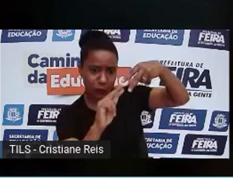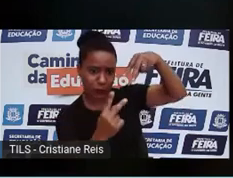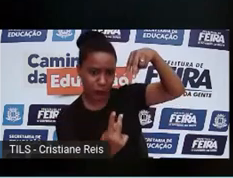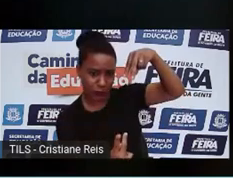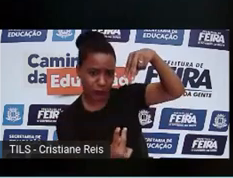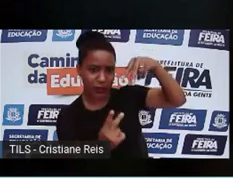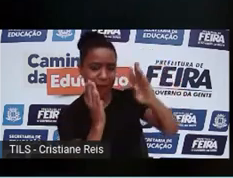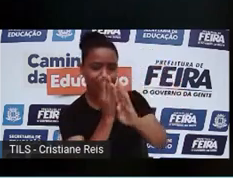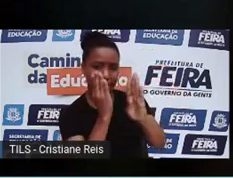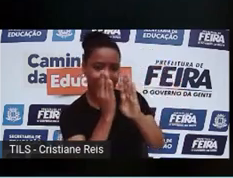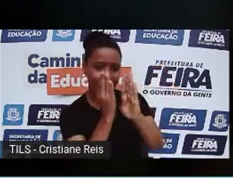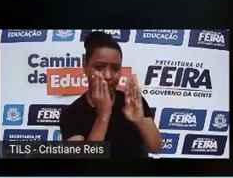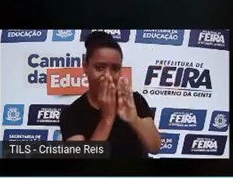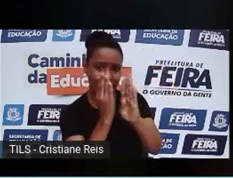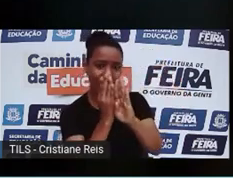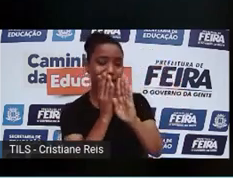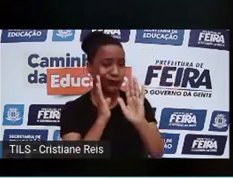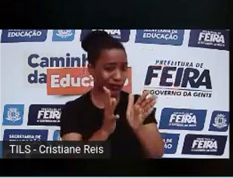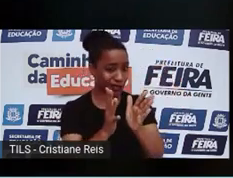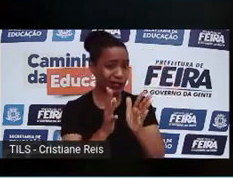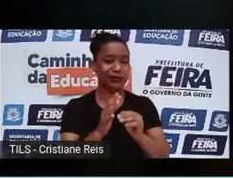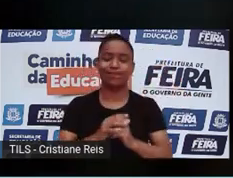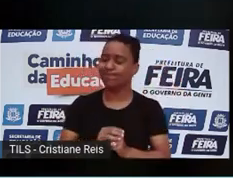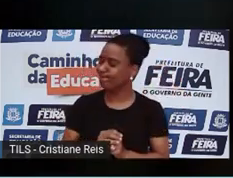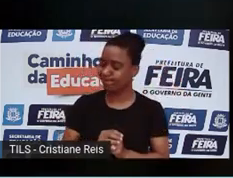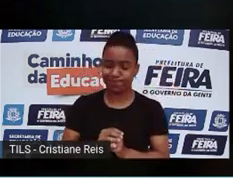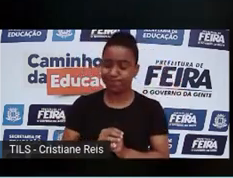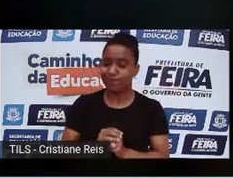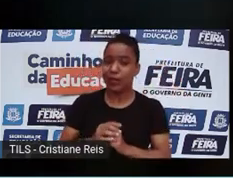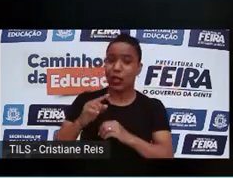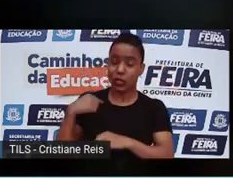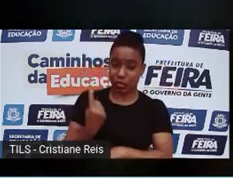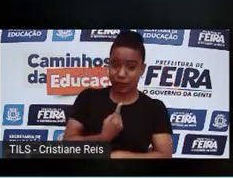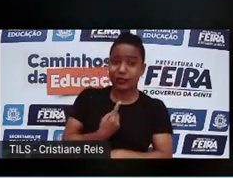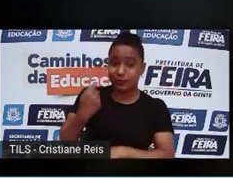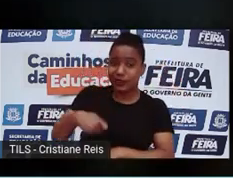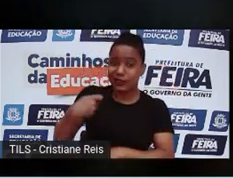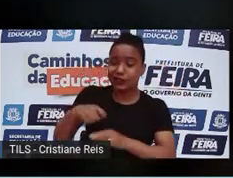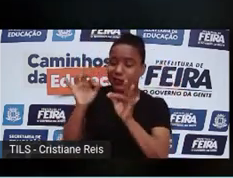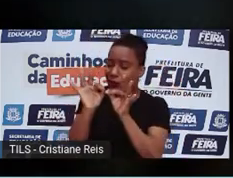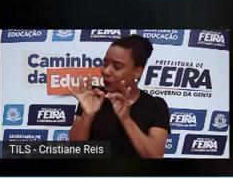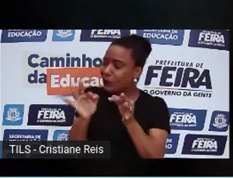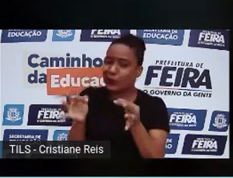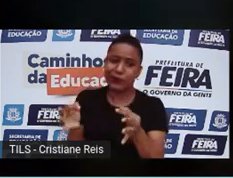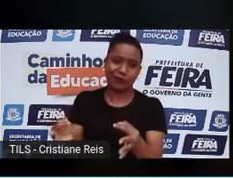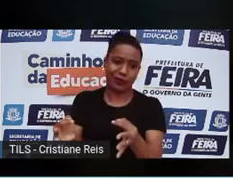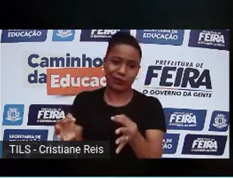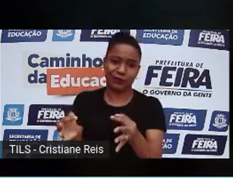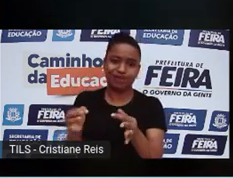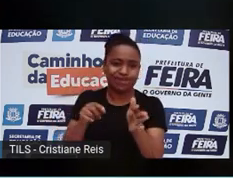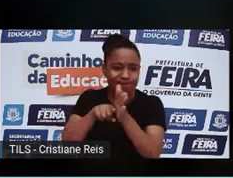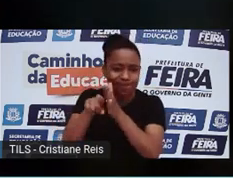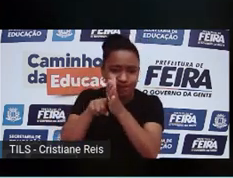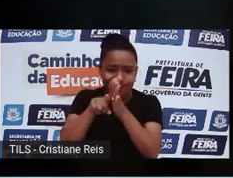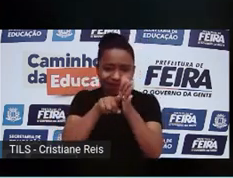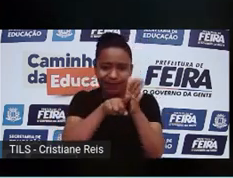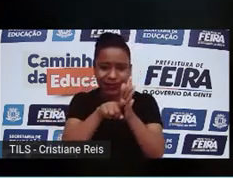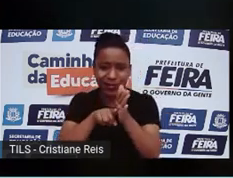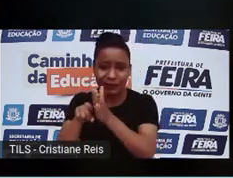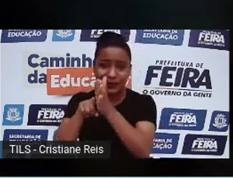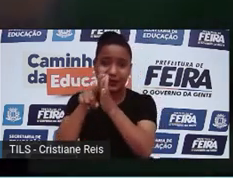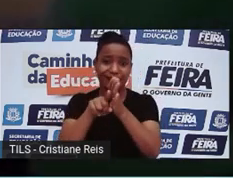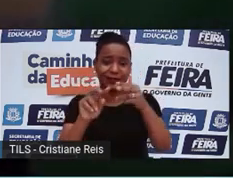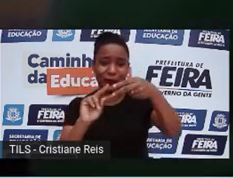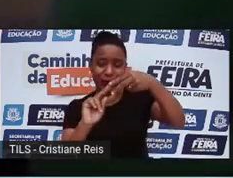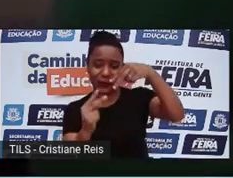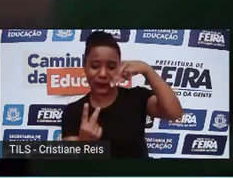Precisamos ser humildes na nossa ignorância. Temos uma lista de 1 milhão e 400 mil genes diferentes